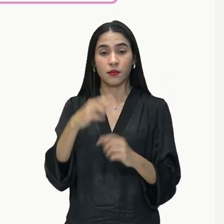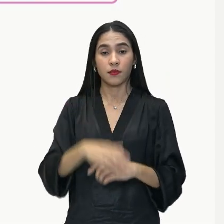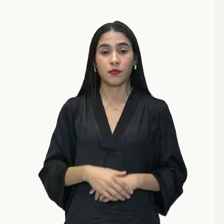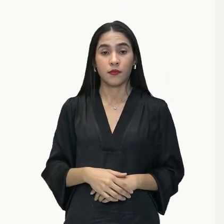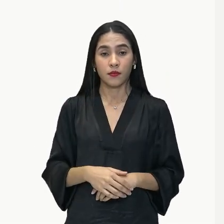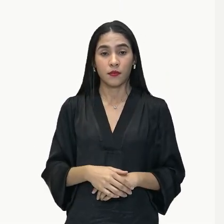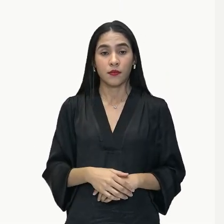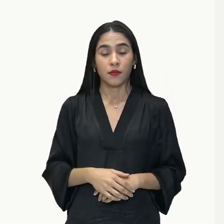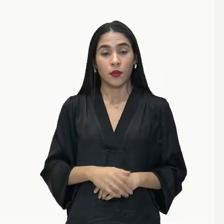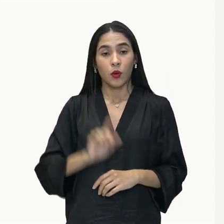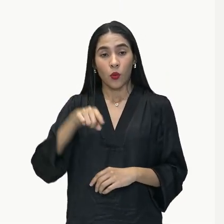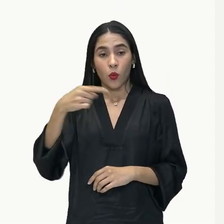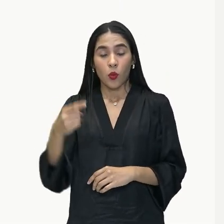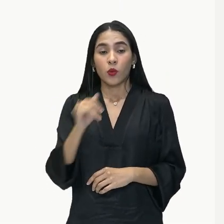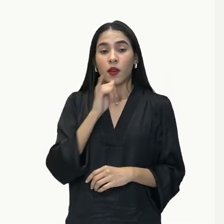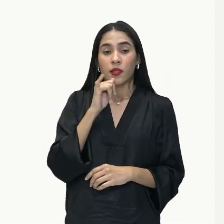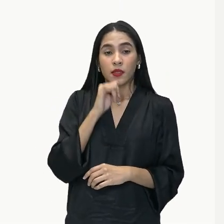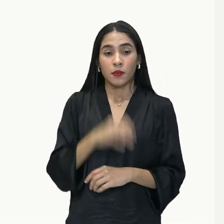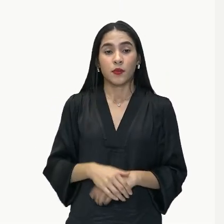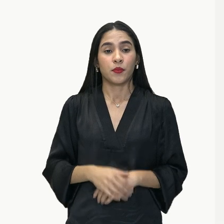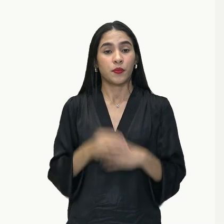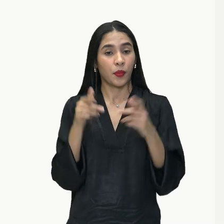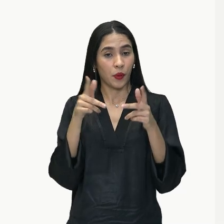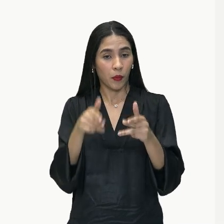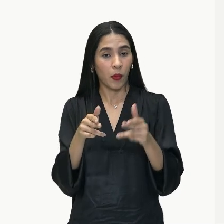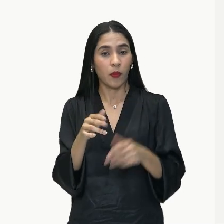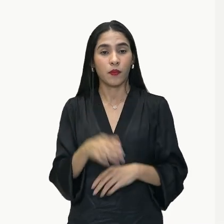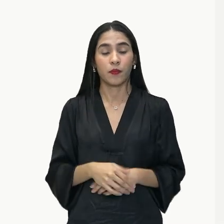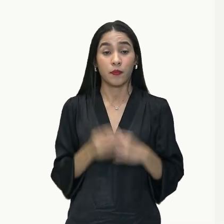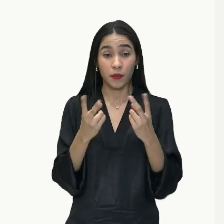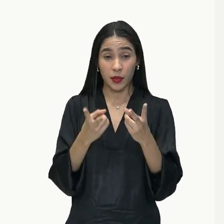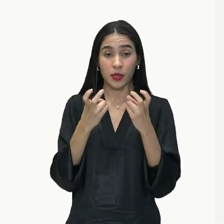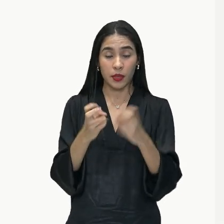Nos outros exemplos, a gente observou a mesma coisa, olha só.